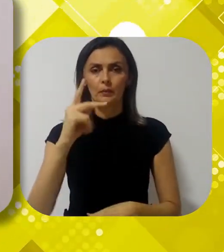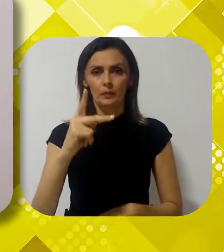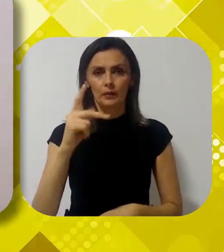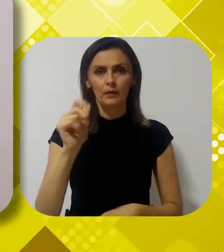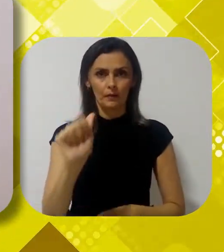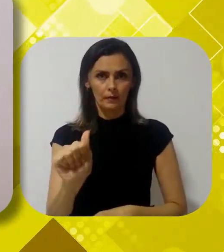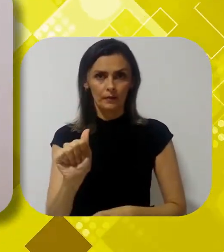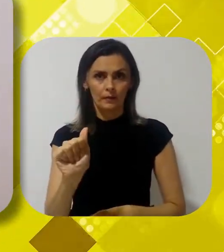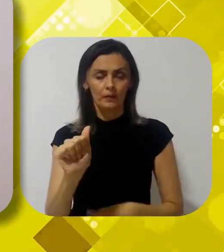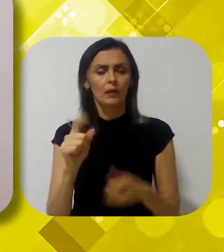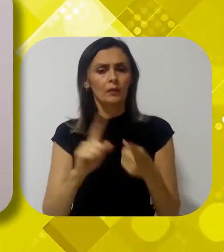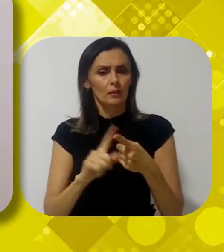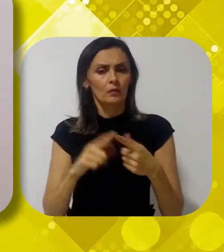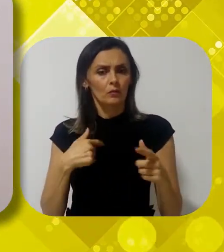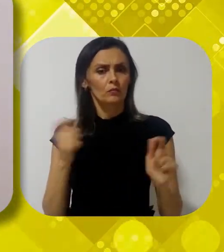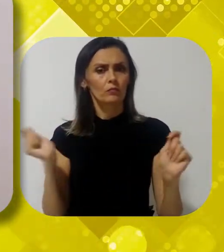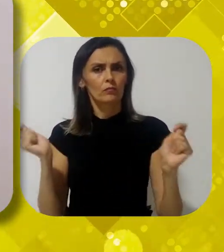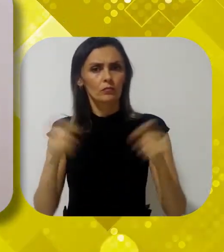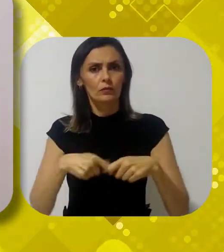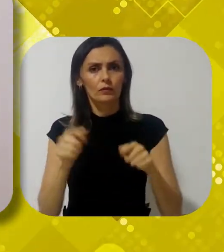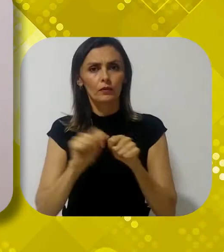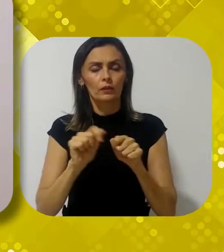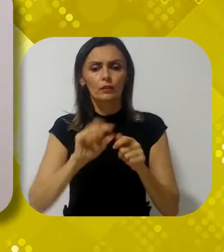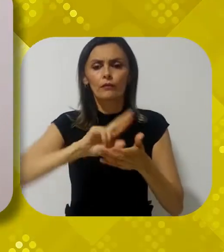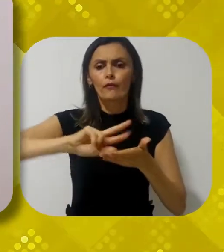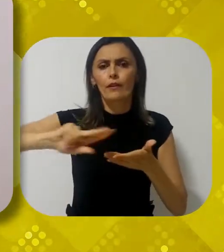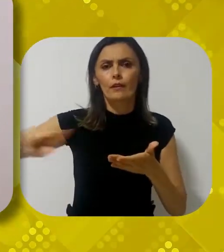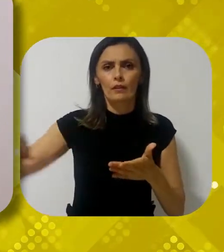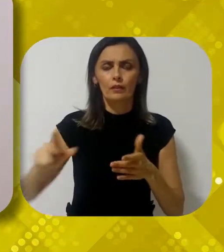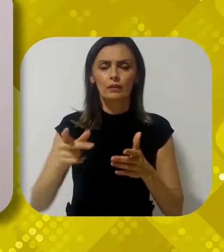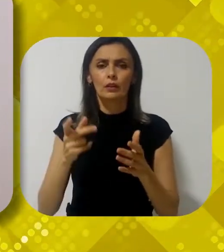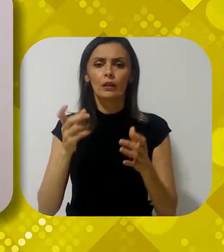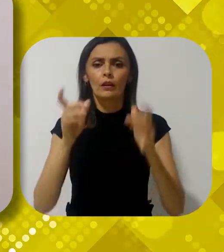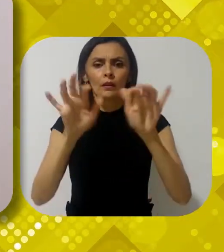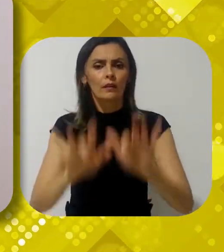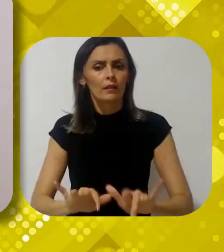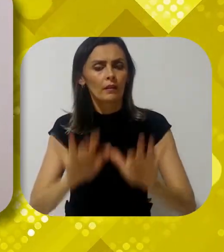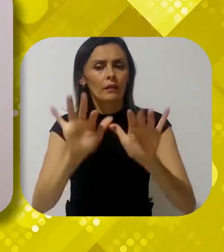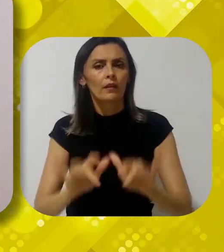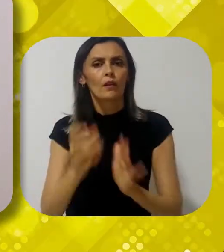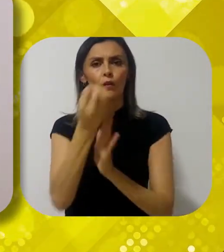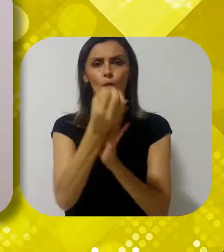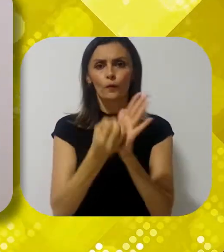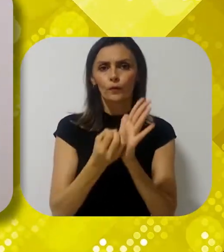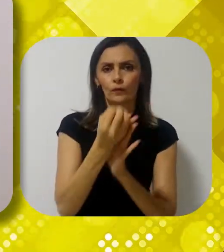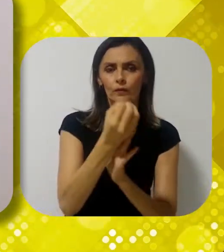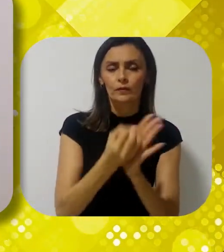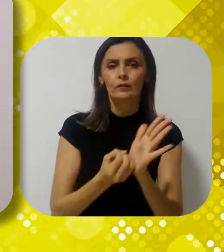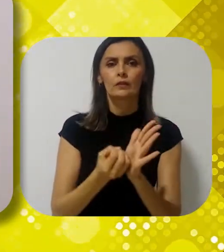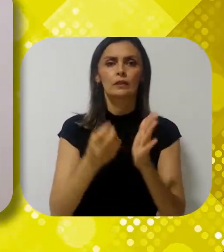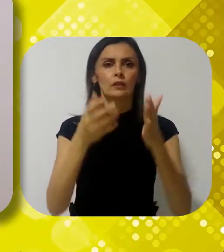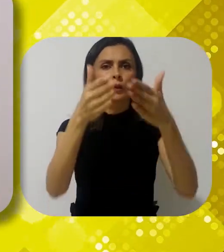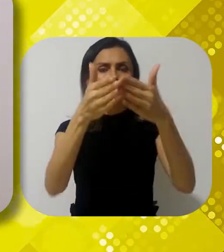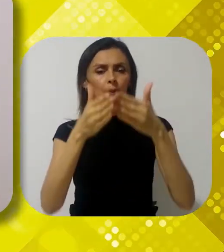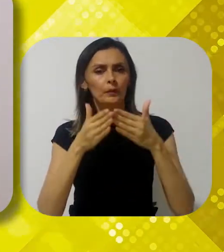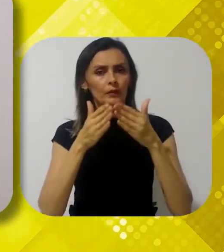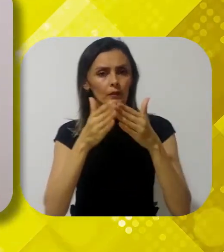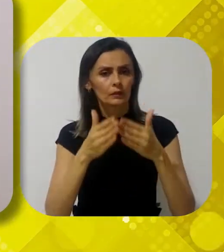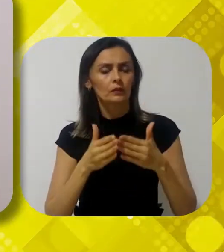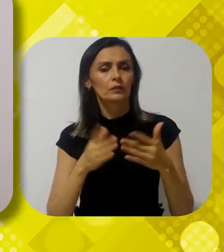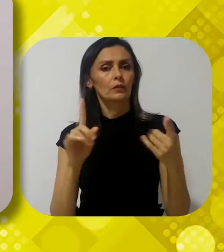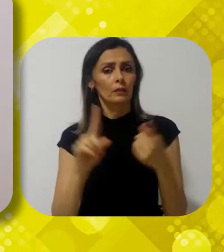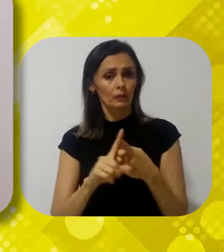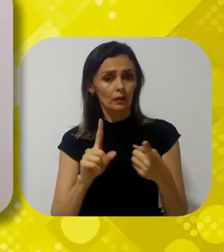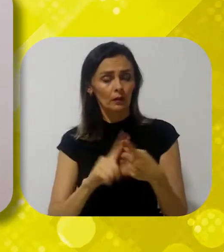Posso realizar também outras atividades, como elaborar e digitar ofícios e requerimentos